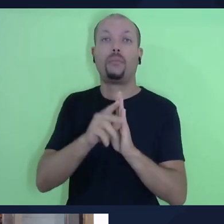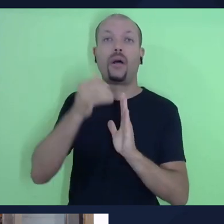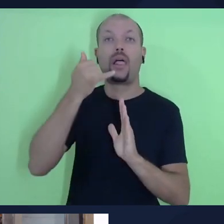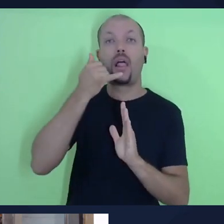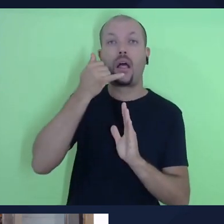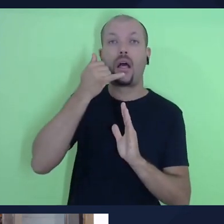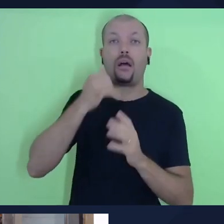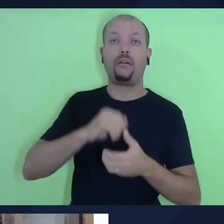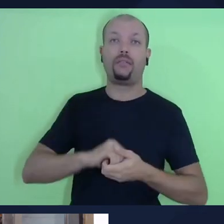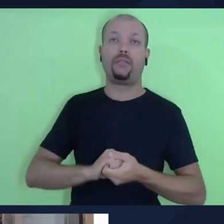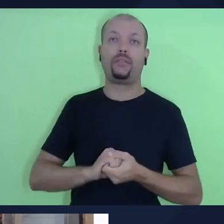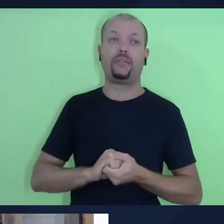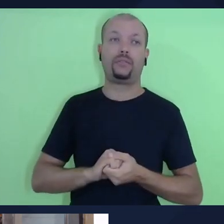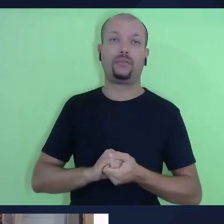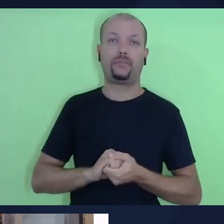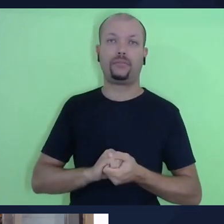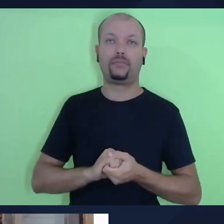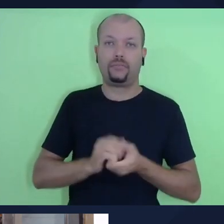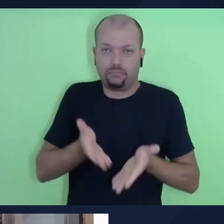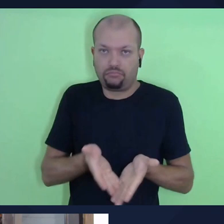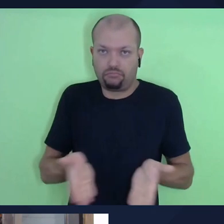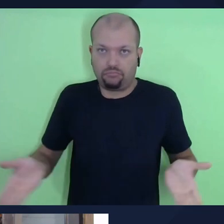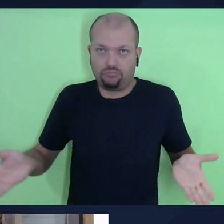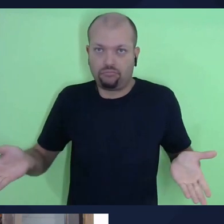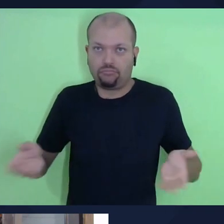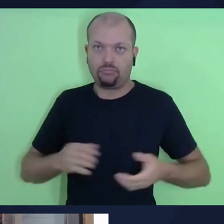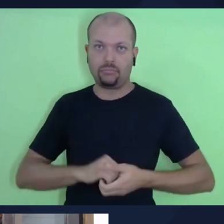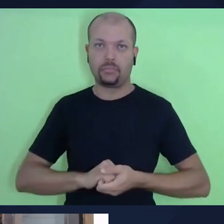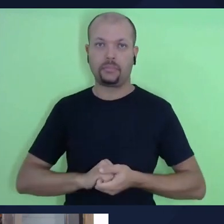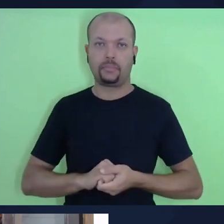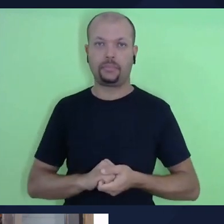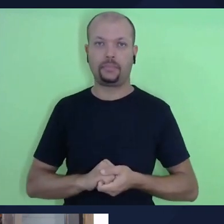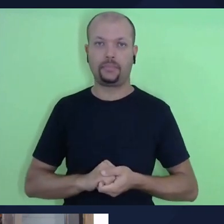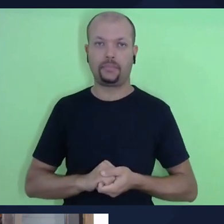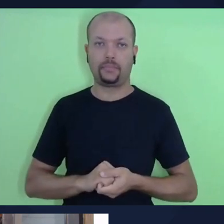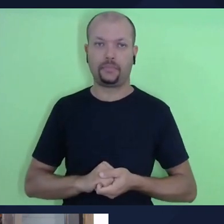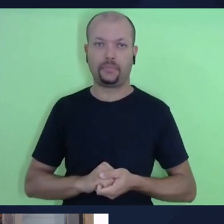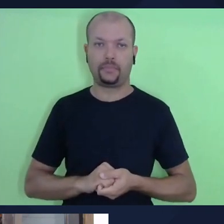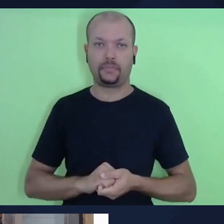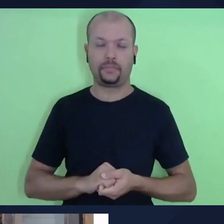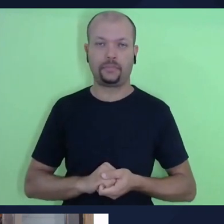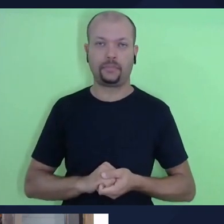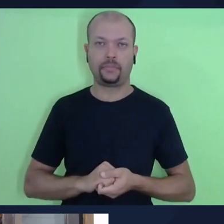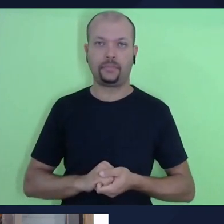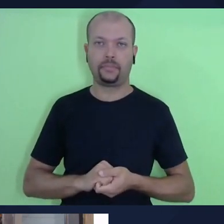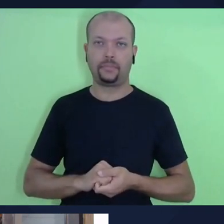sua tela ou do e-mail. O telefone com WhatsApp é ddd19